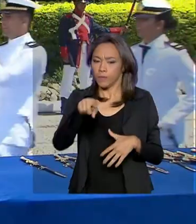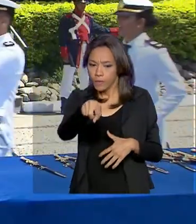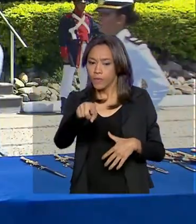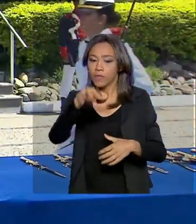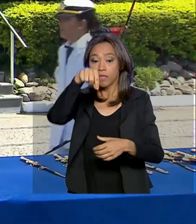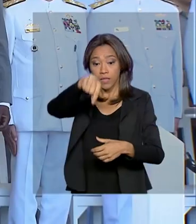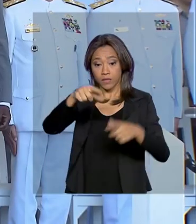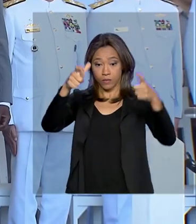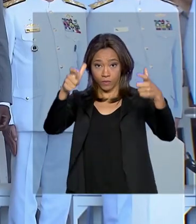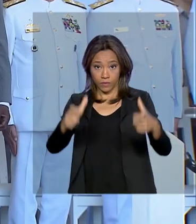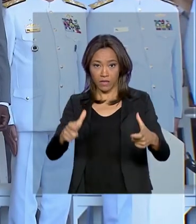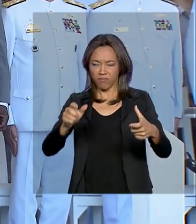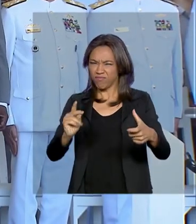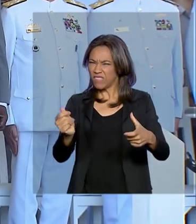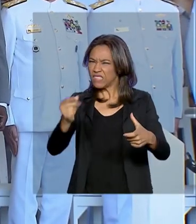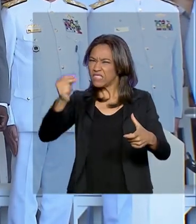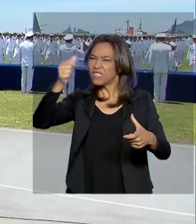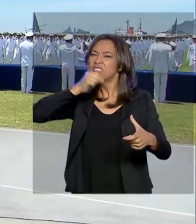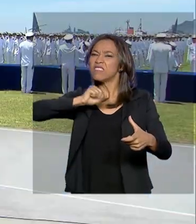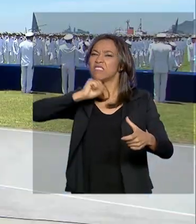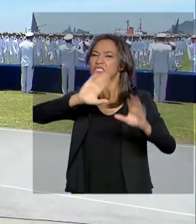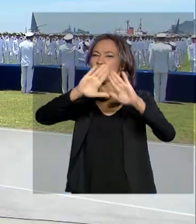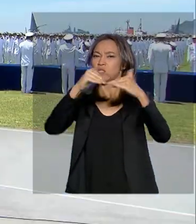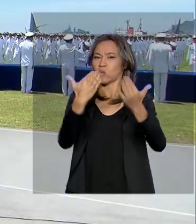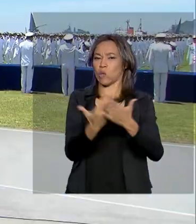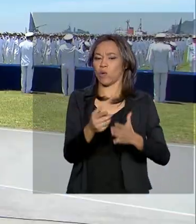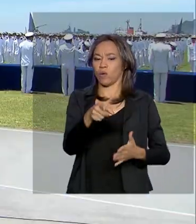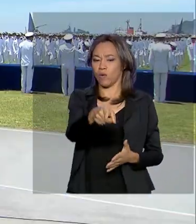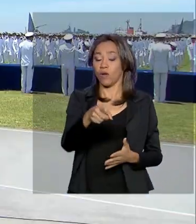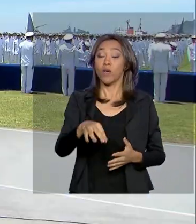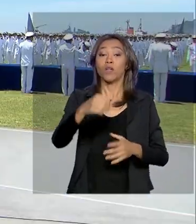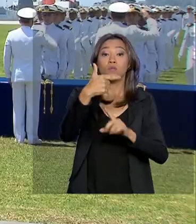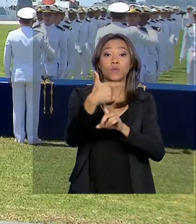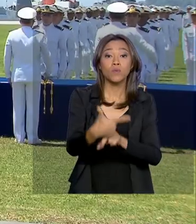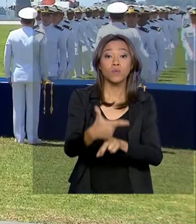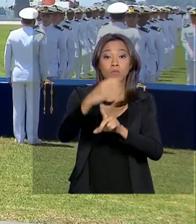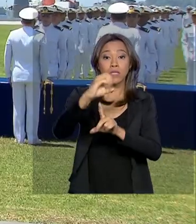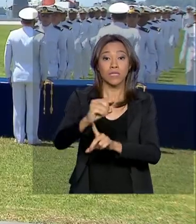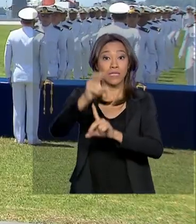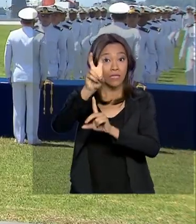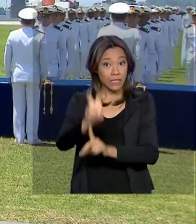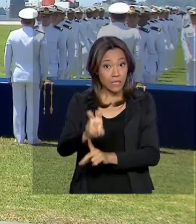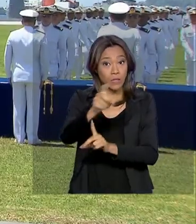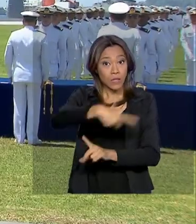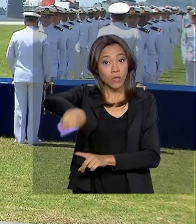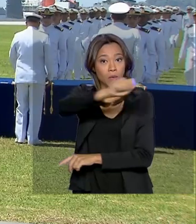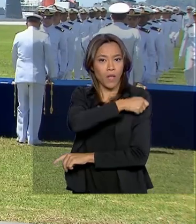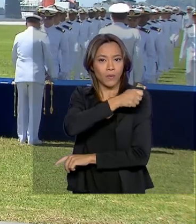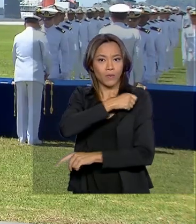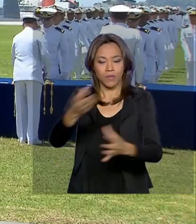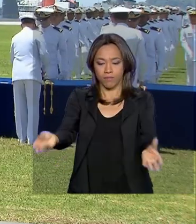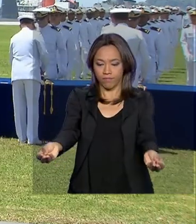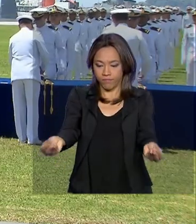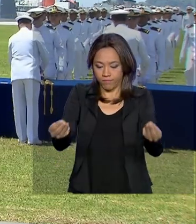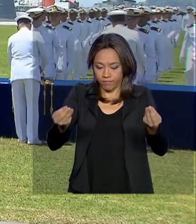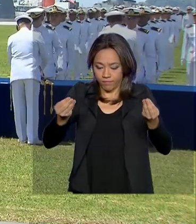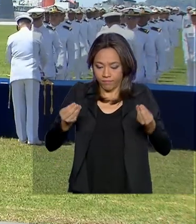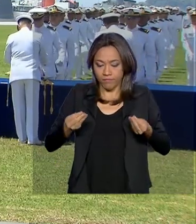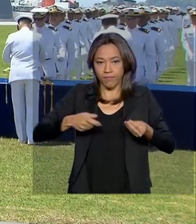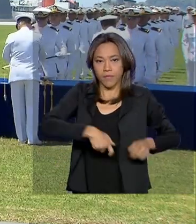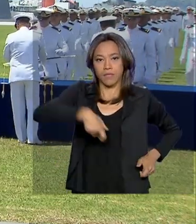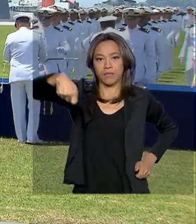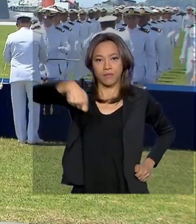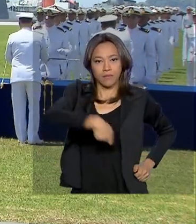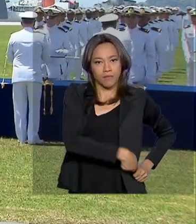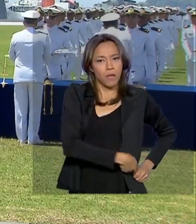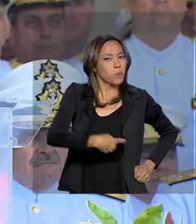ensino superior mais antigo do Brasil. Todos os 205 alunos ganharam as espadas, que simbolizam a formatura como